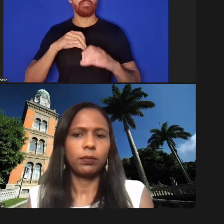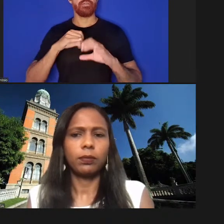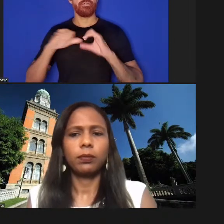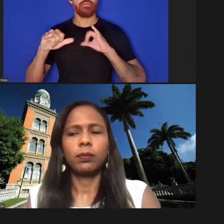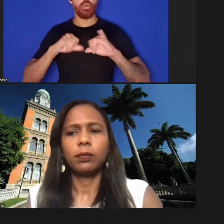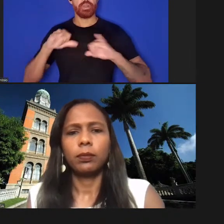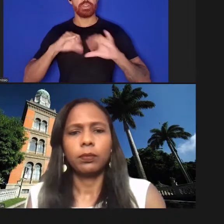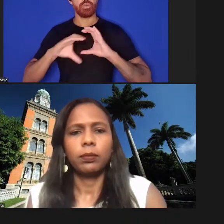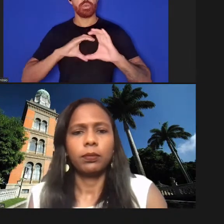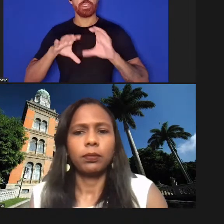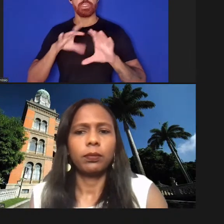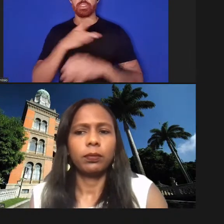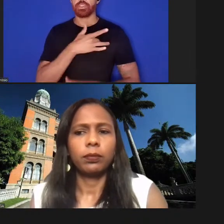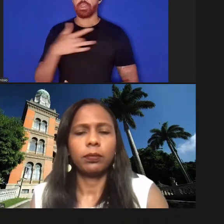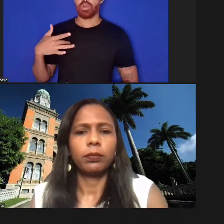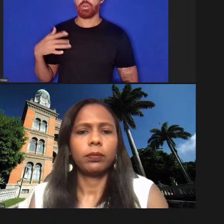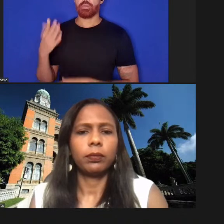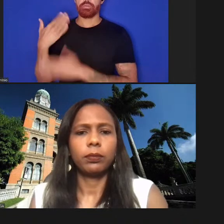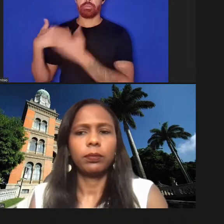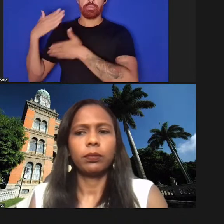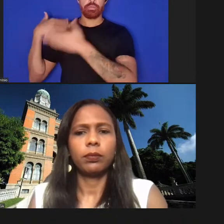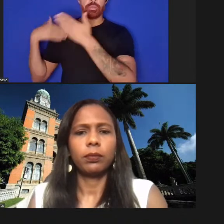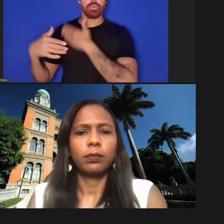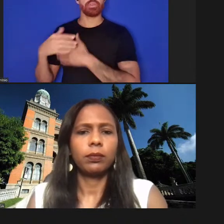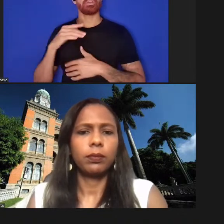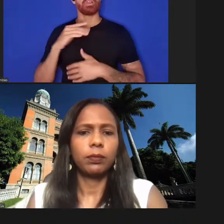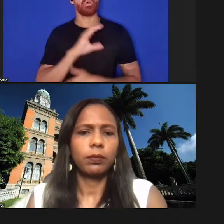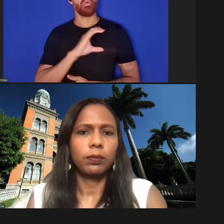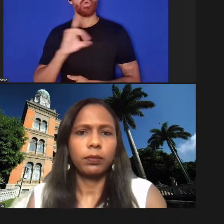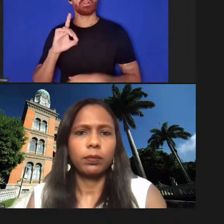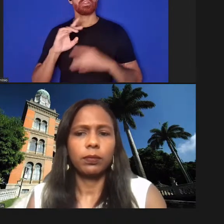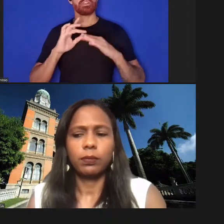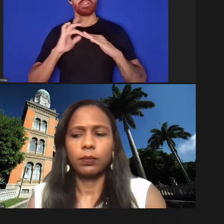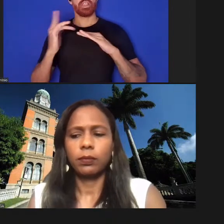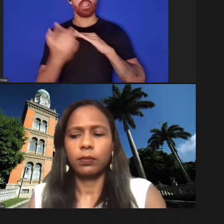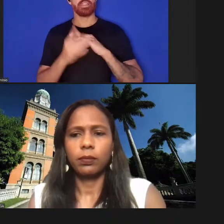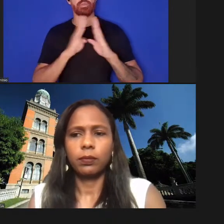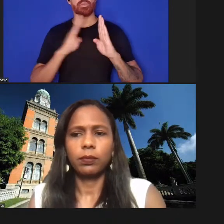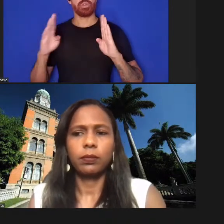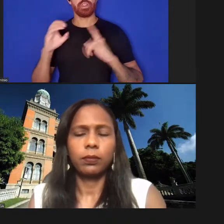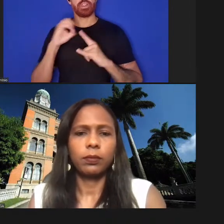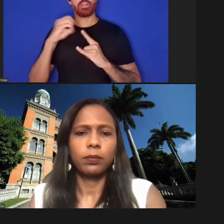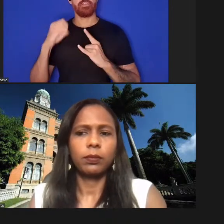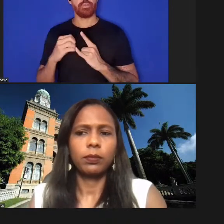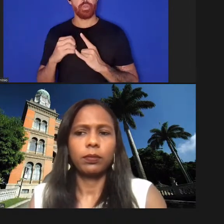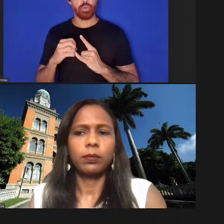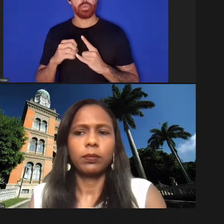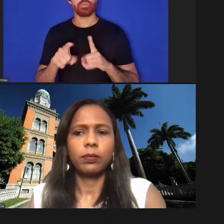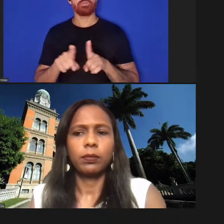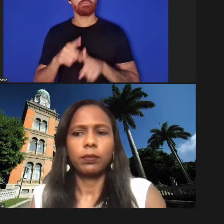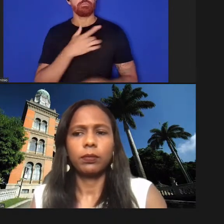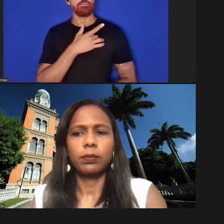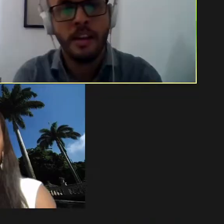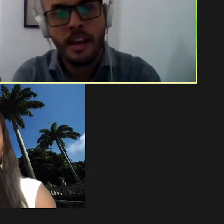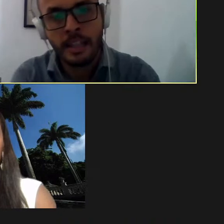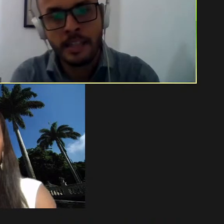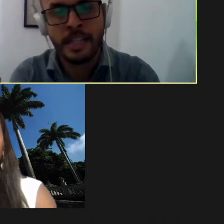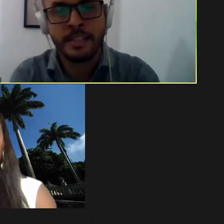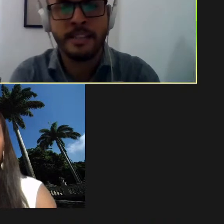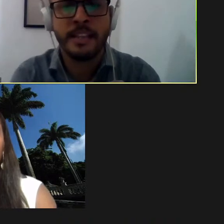últimos anos da coordenação da rede de bibliotecas da Pio Cruz e da rede de governo Brasil em saúde e atuado para orientações